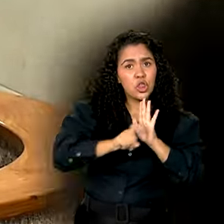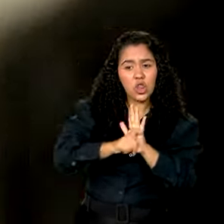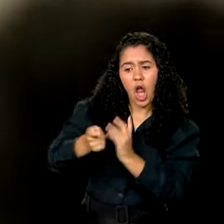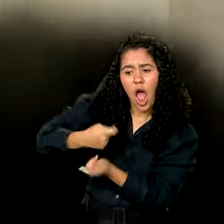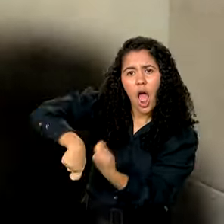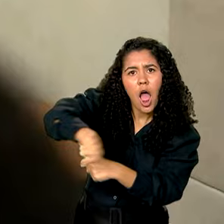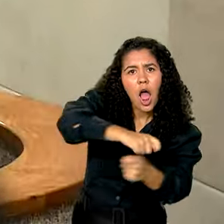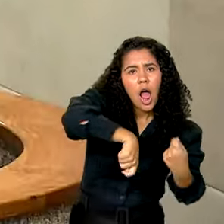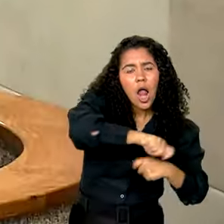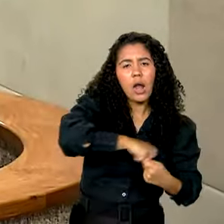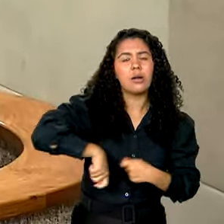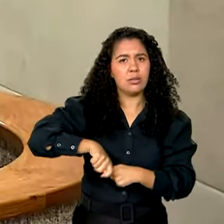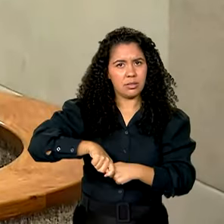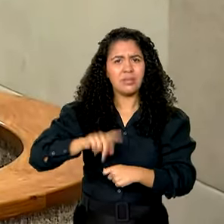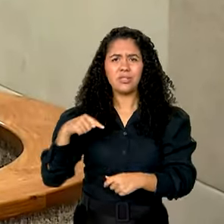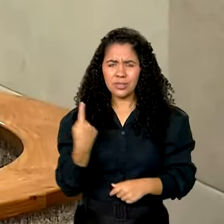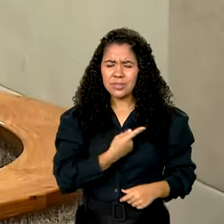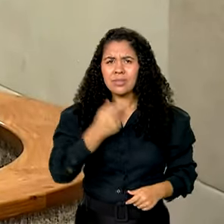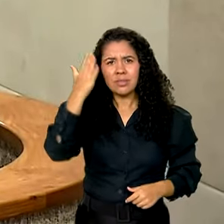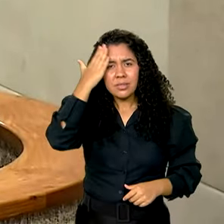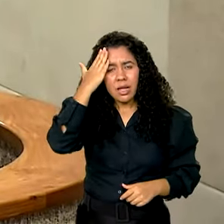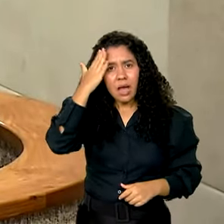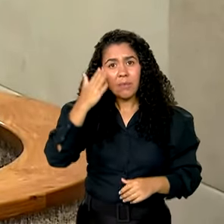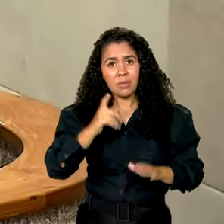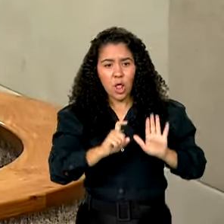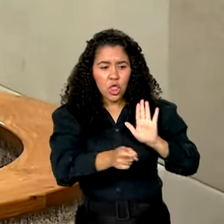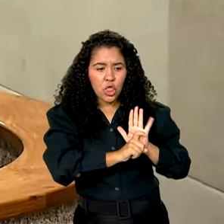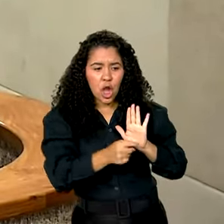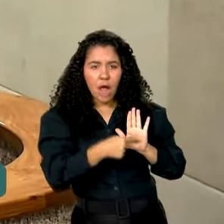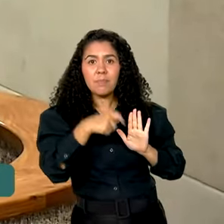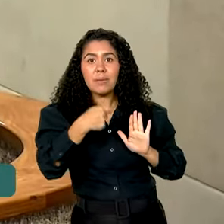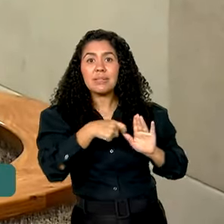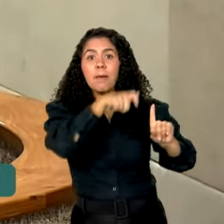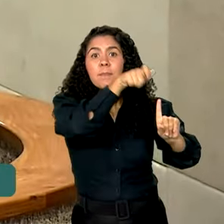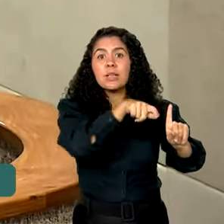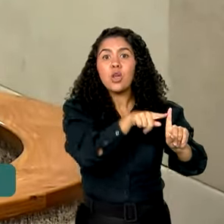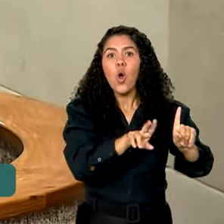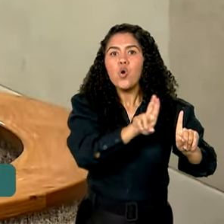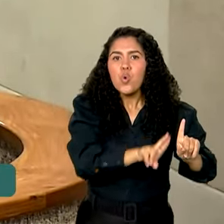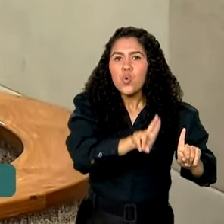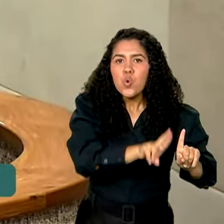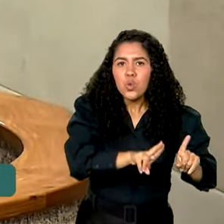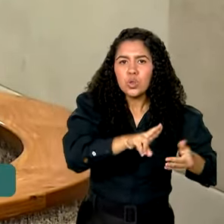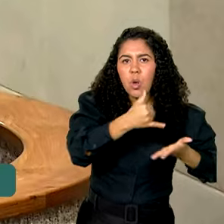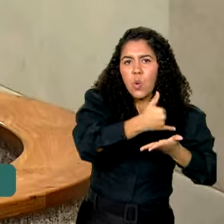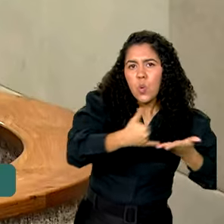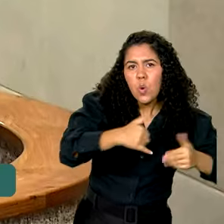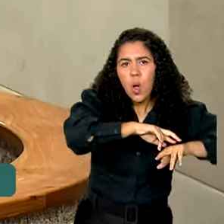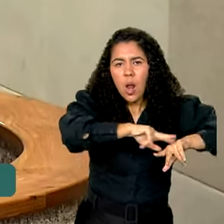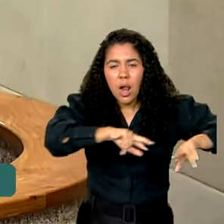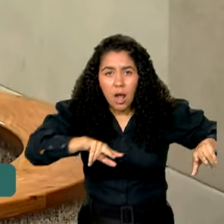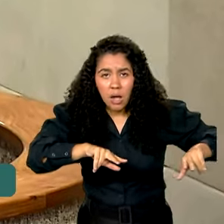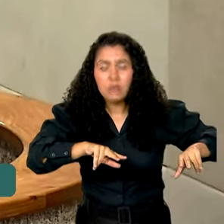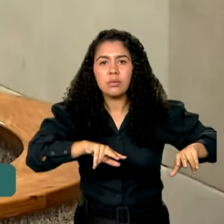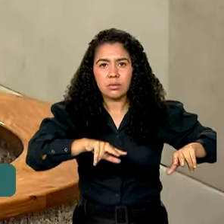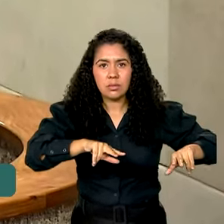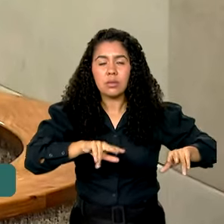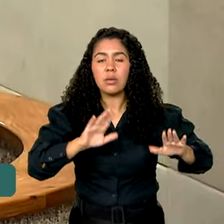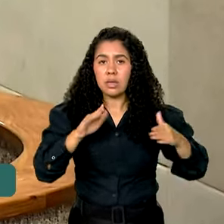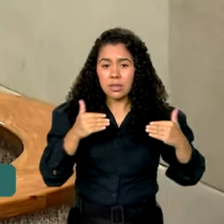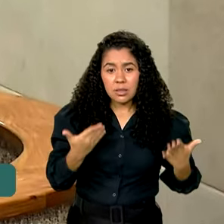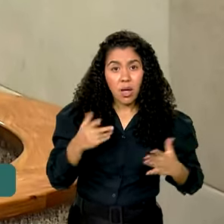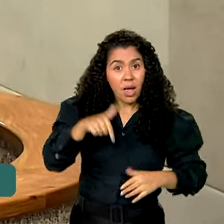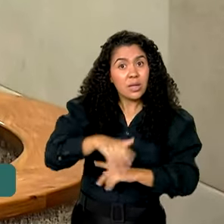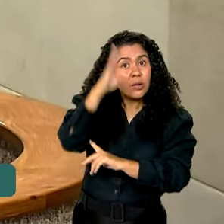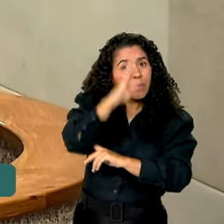brasileira. E a sabe que para ter a droga tem que ter usuário, como o próprio prefeito colocou. Portanto, o